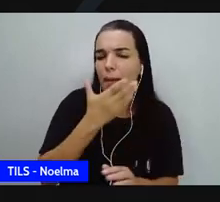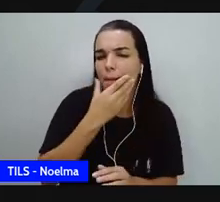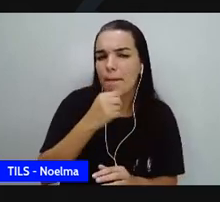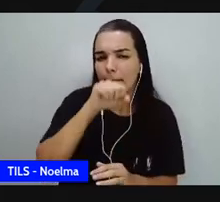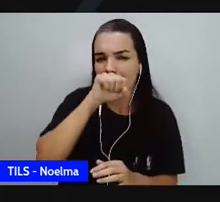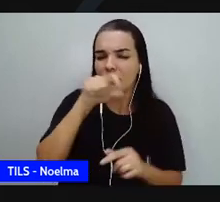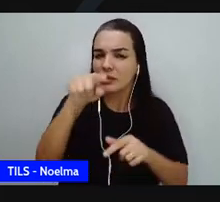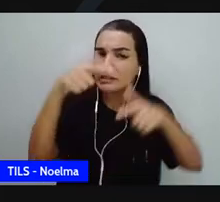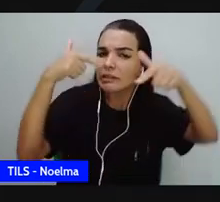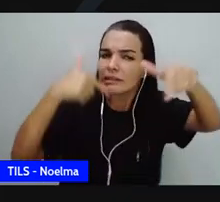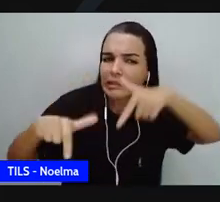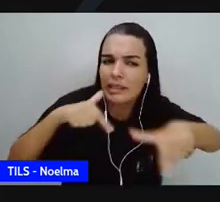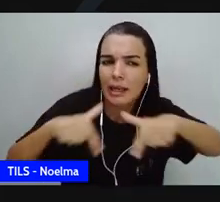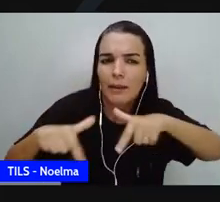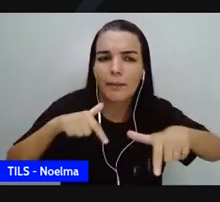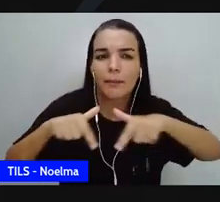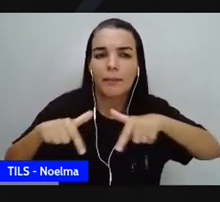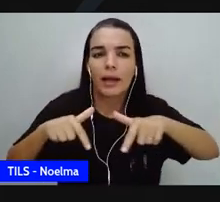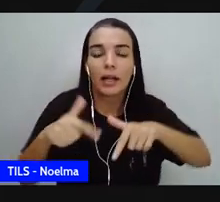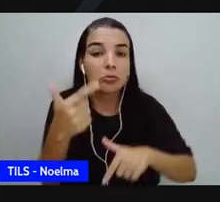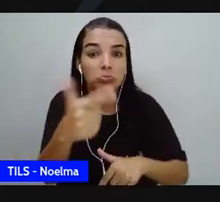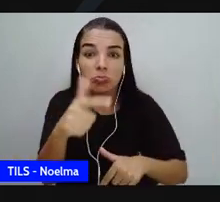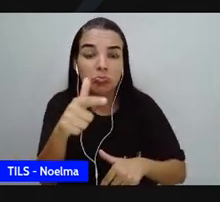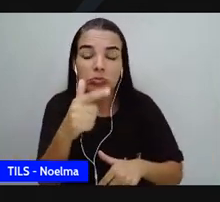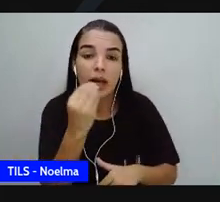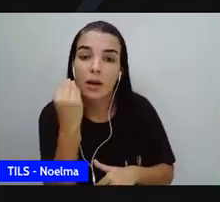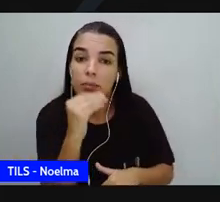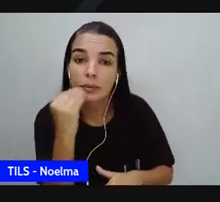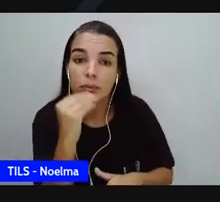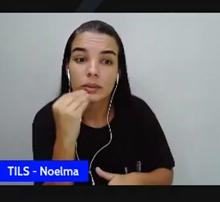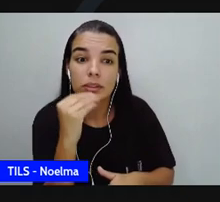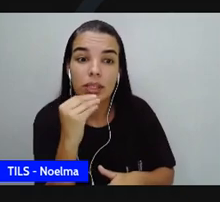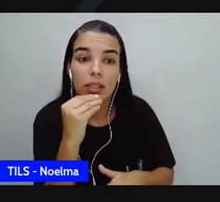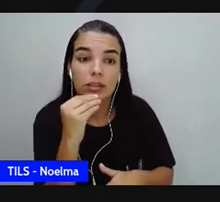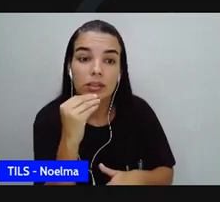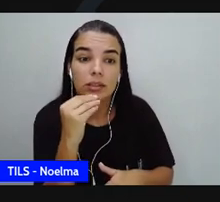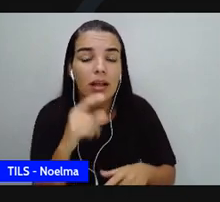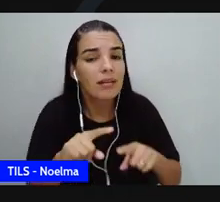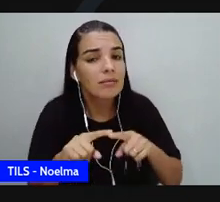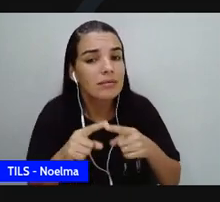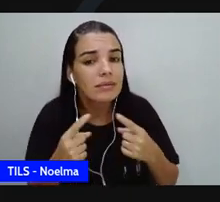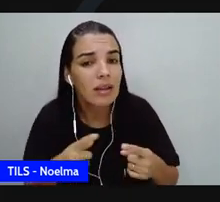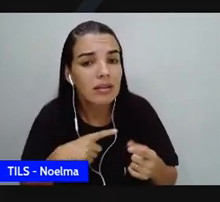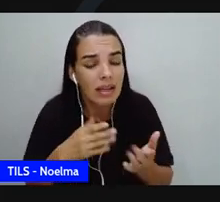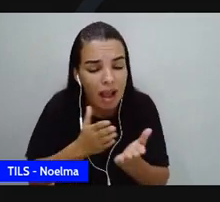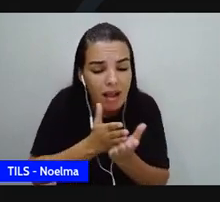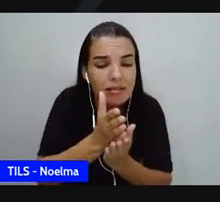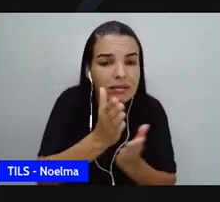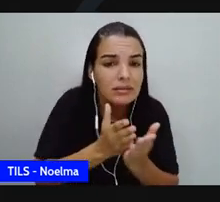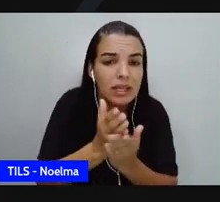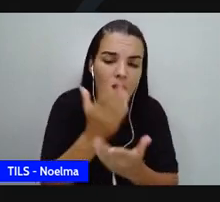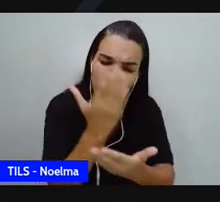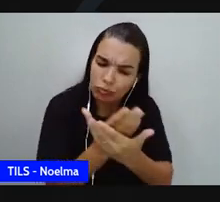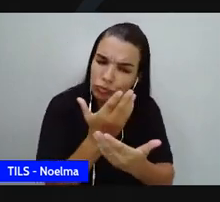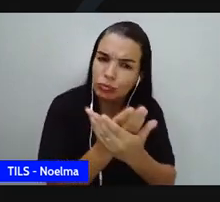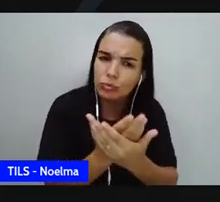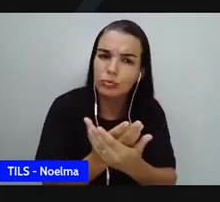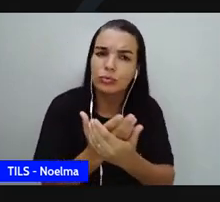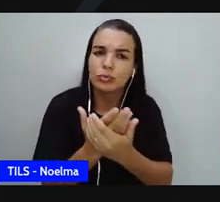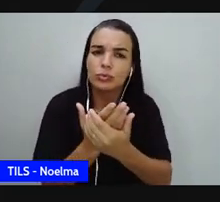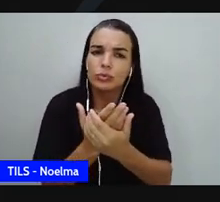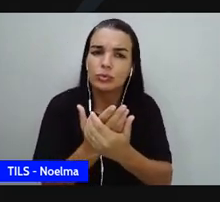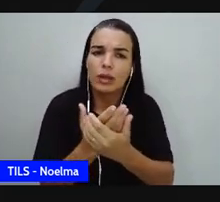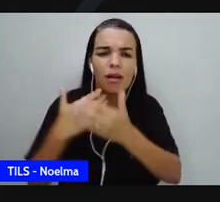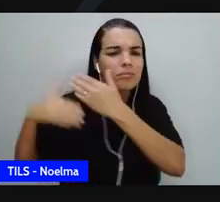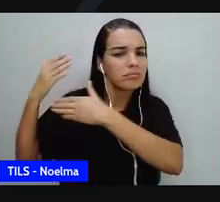você que não teve a oportunidade de ter acesso ao ensino regular anos